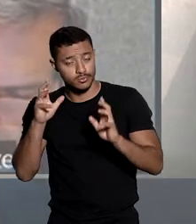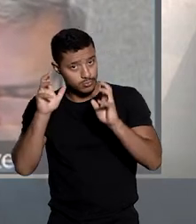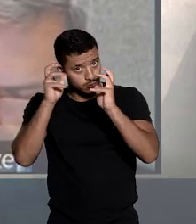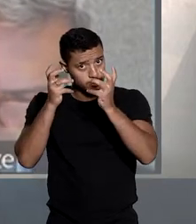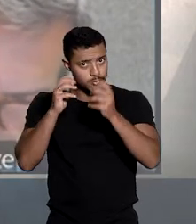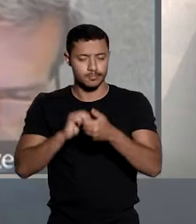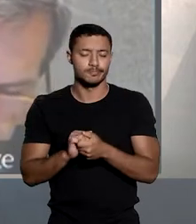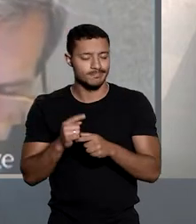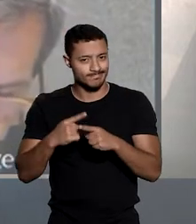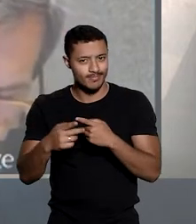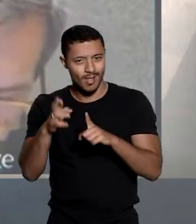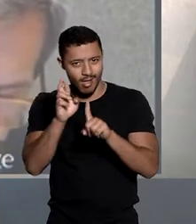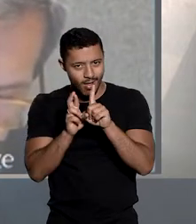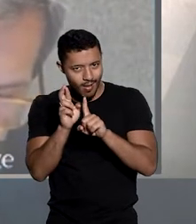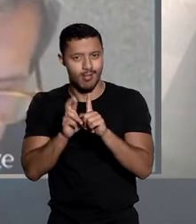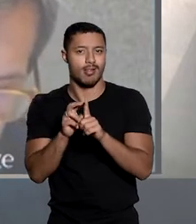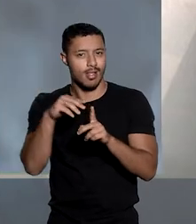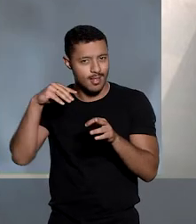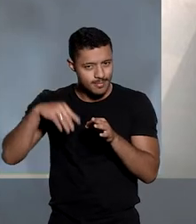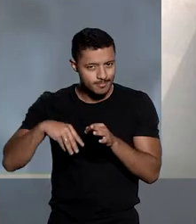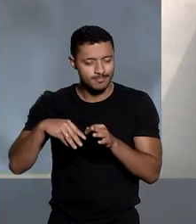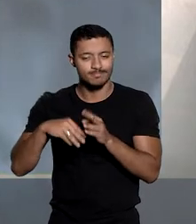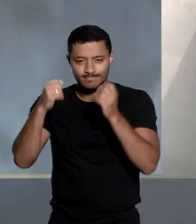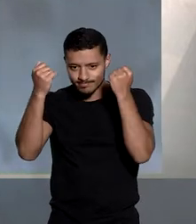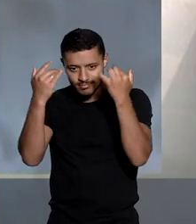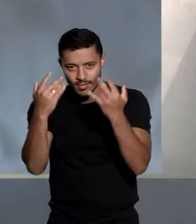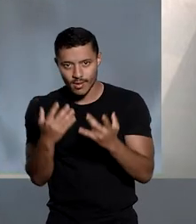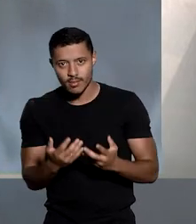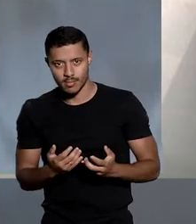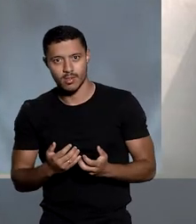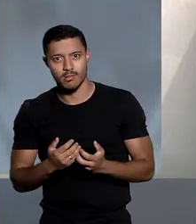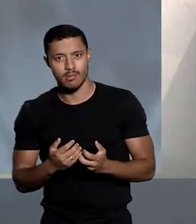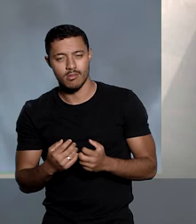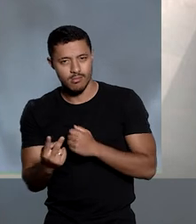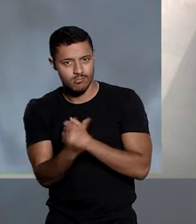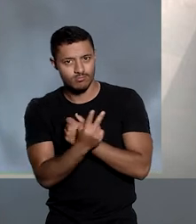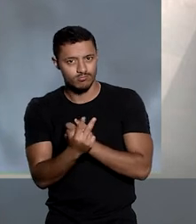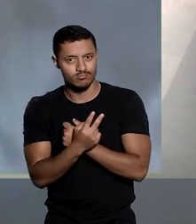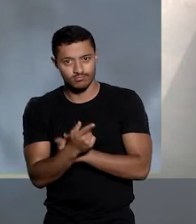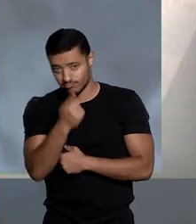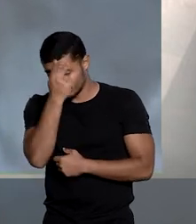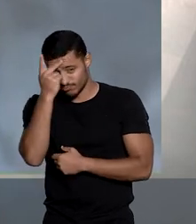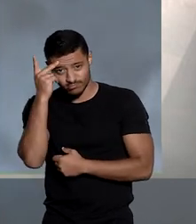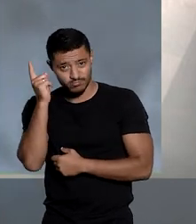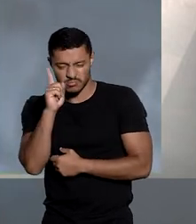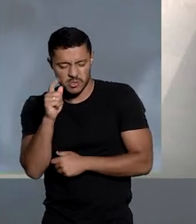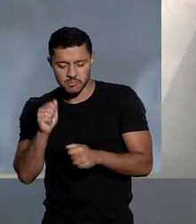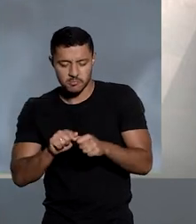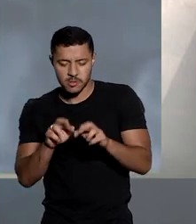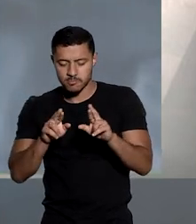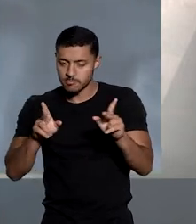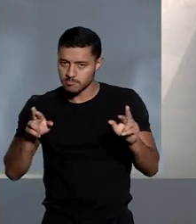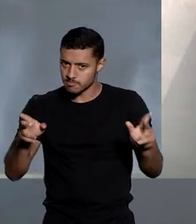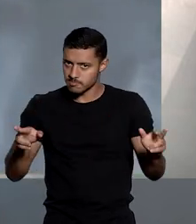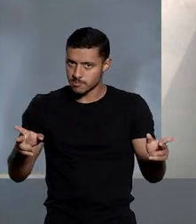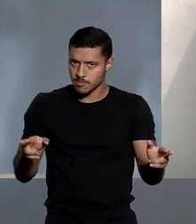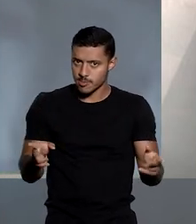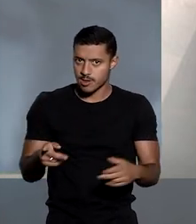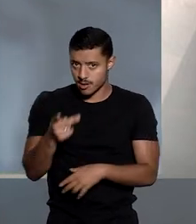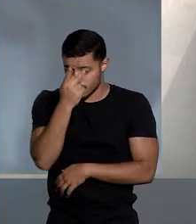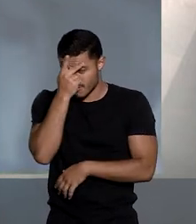Mas a relatora, ministra Nancy Andrighi, explicou que o Código de Defesa do Consumidor não faz distinção entre os